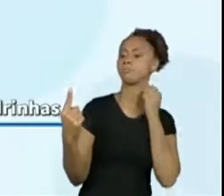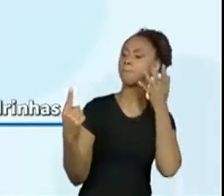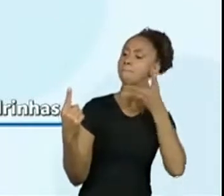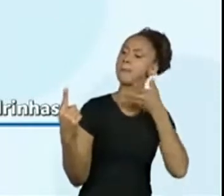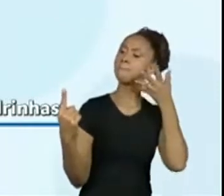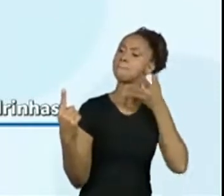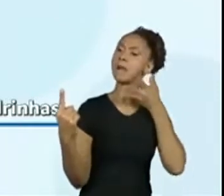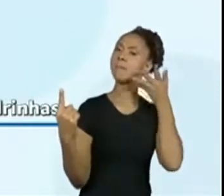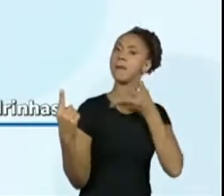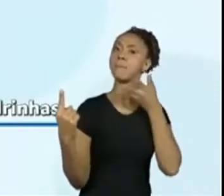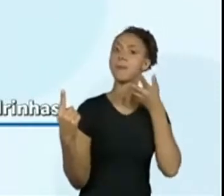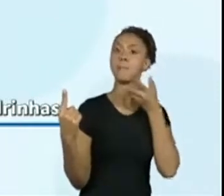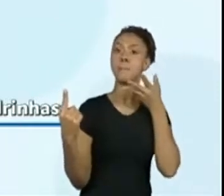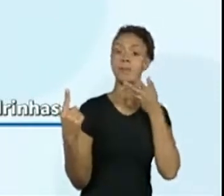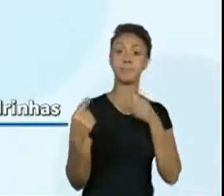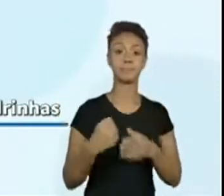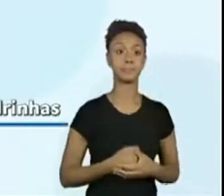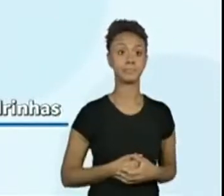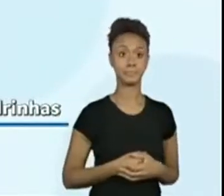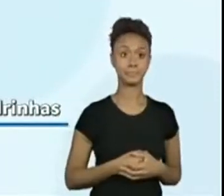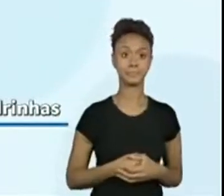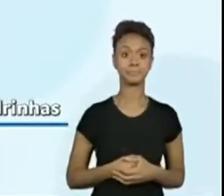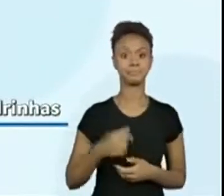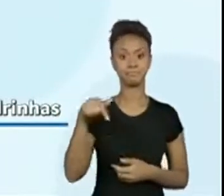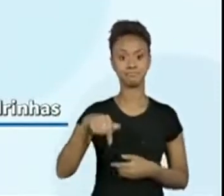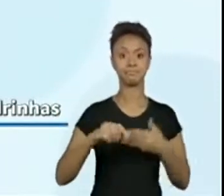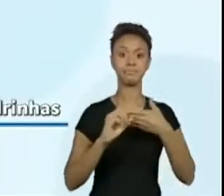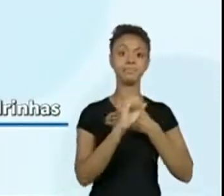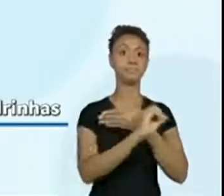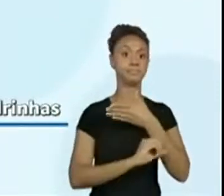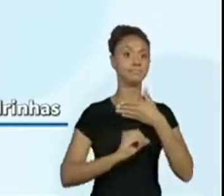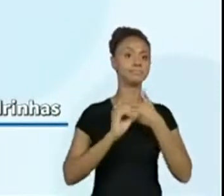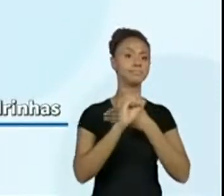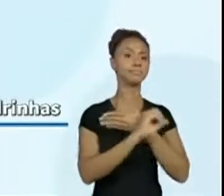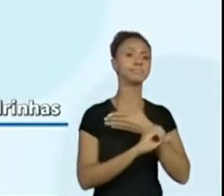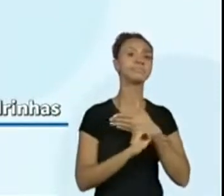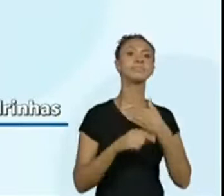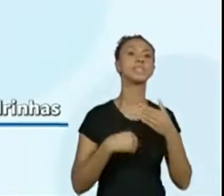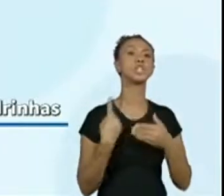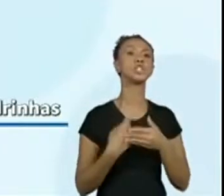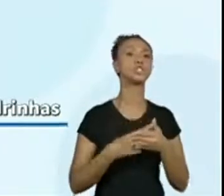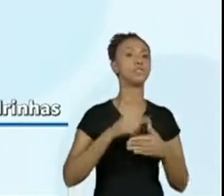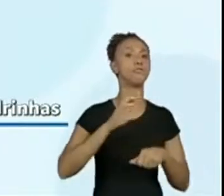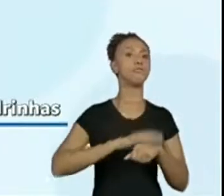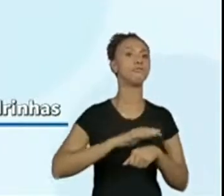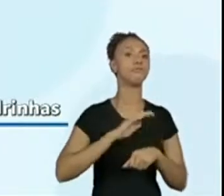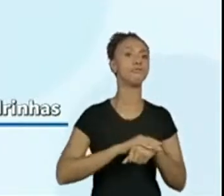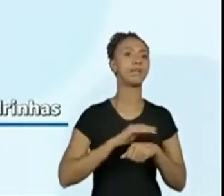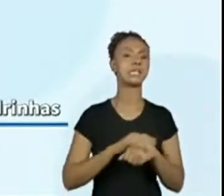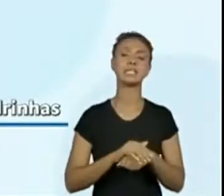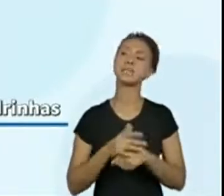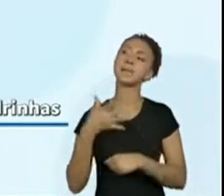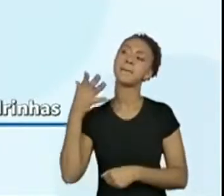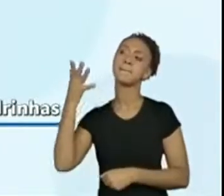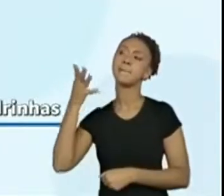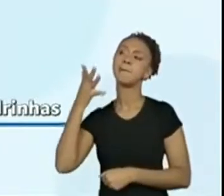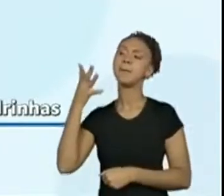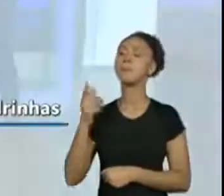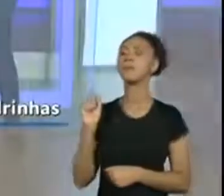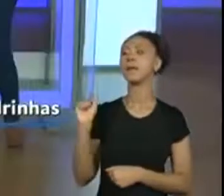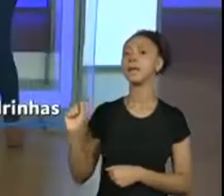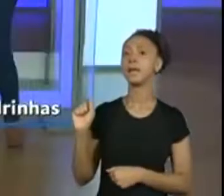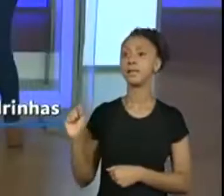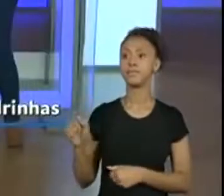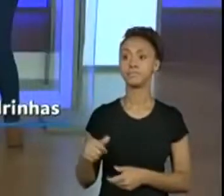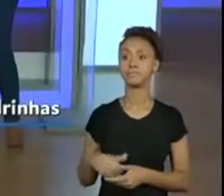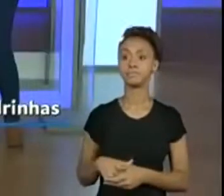propósito dessa atividade que nós estamos fazendo pelo Centro de Mídias, para quem que a gente vai estar lendo? É, é muito importante isso, porque aí a gente